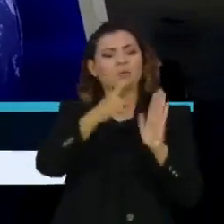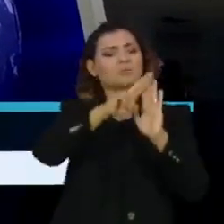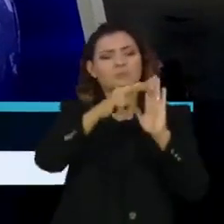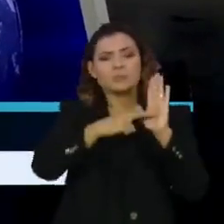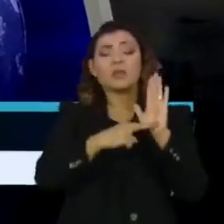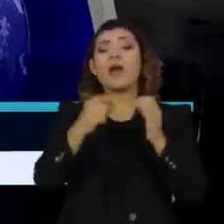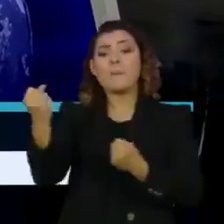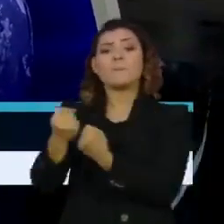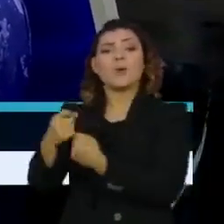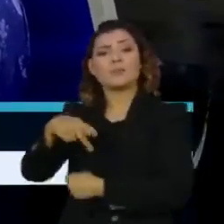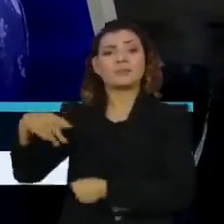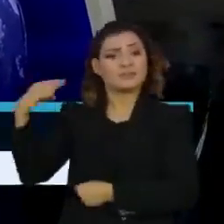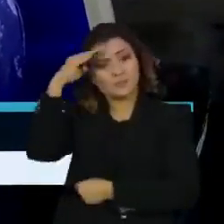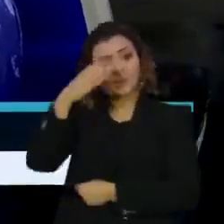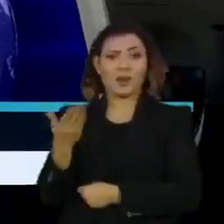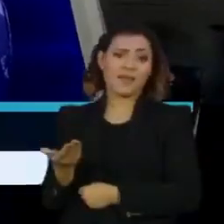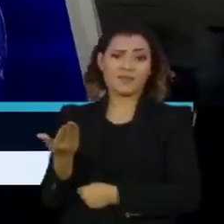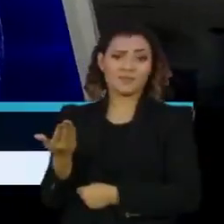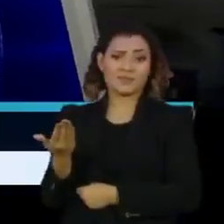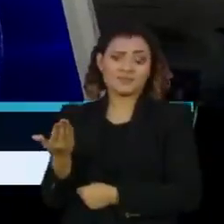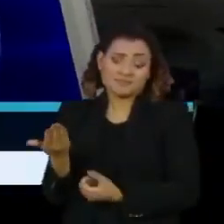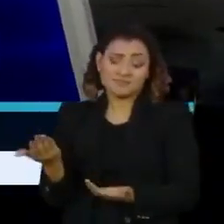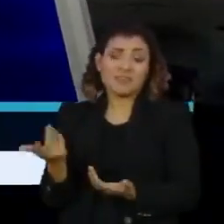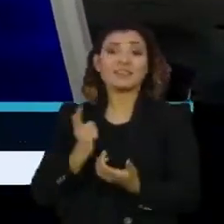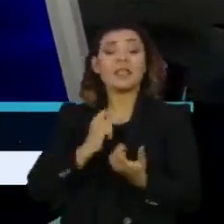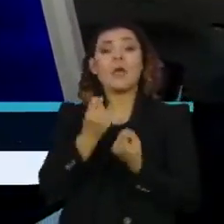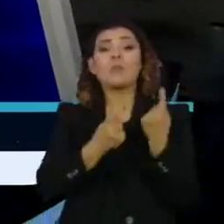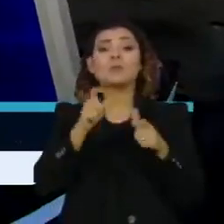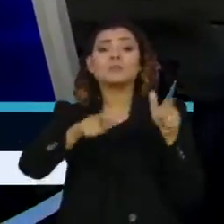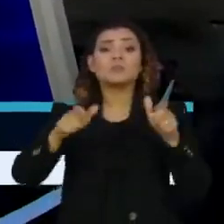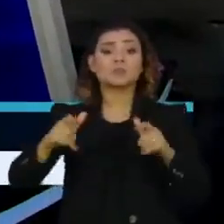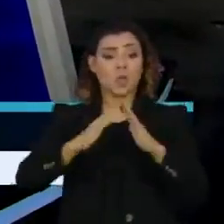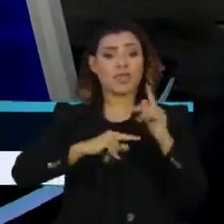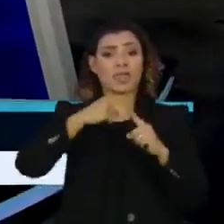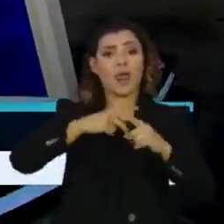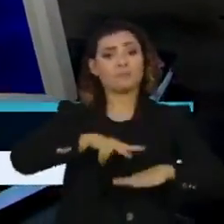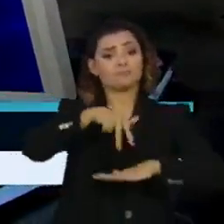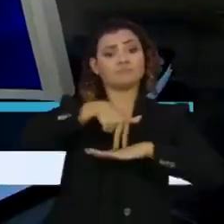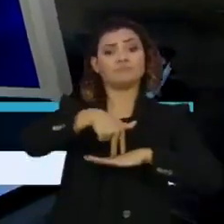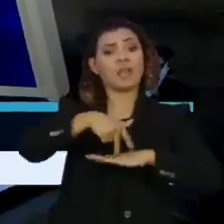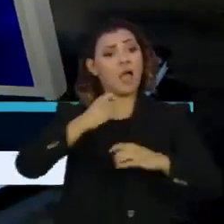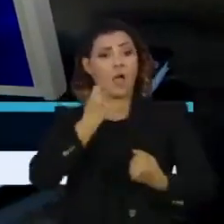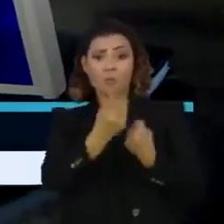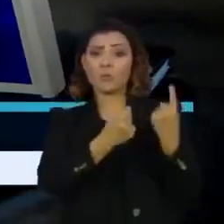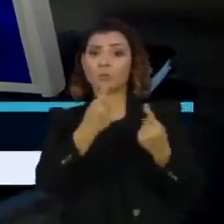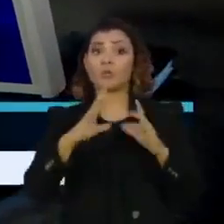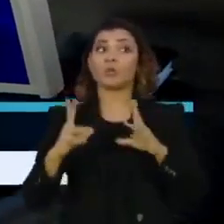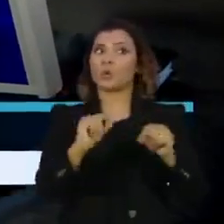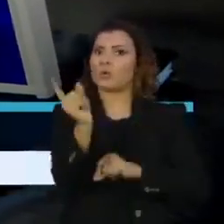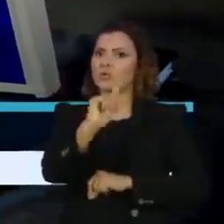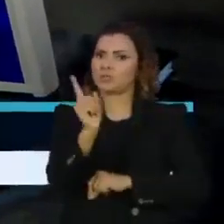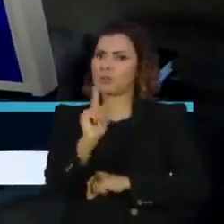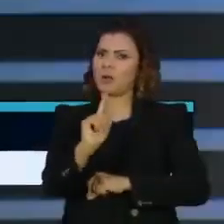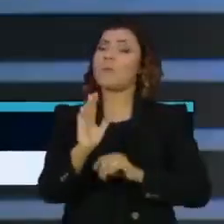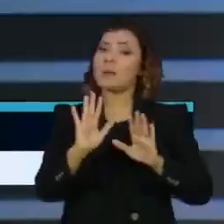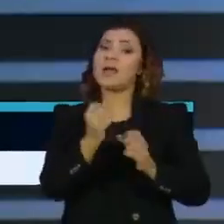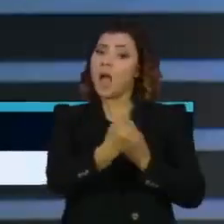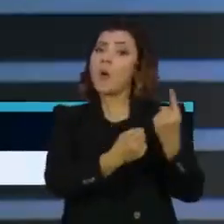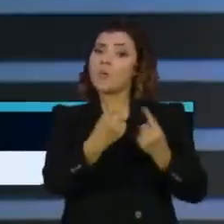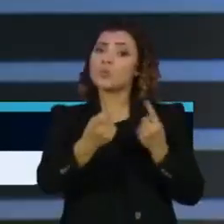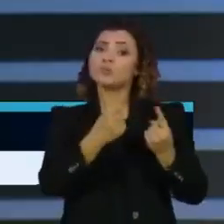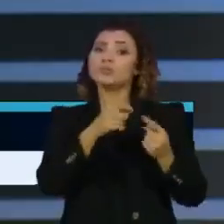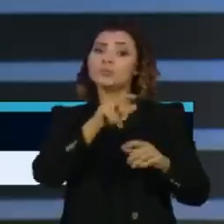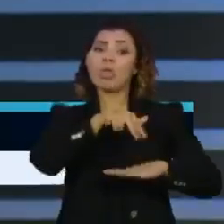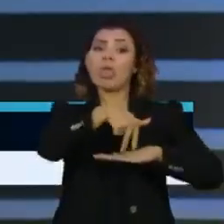sempre apoiaram o presidente. Você tem pessoas em púlpitos de igrejas e de templos, alguns, é claro, porque a imensa maioria não acontece isso, mas também